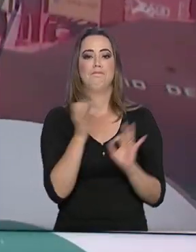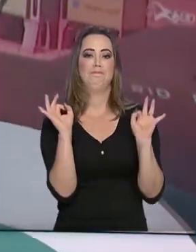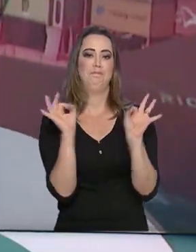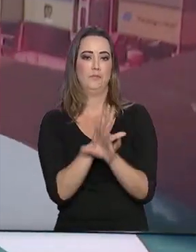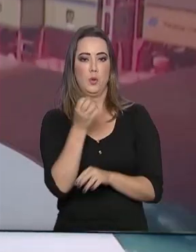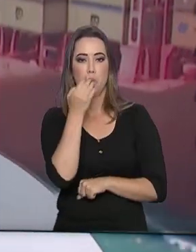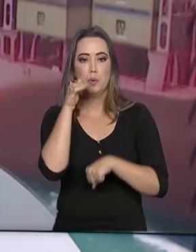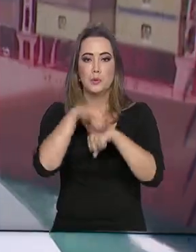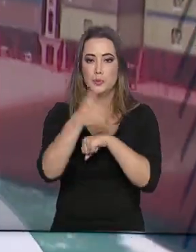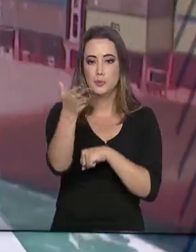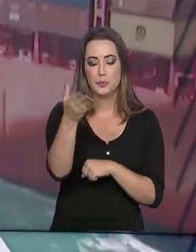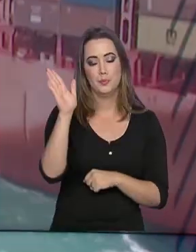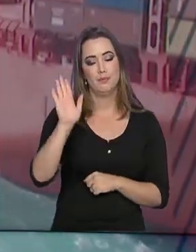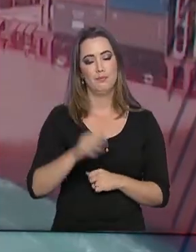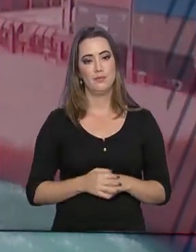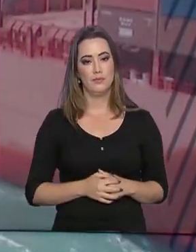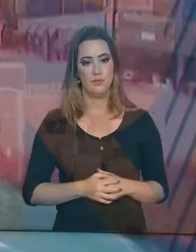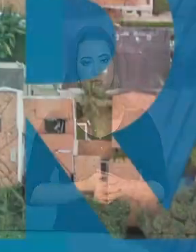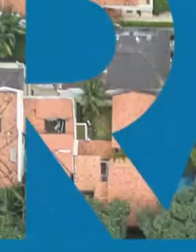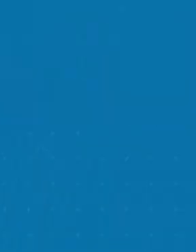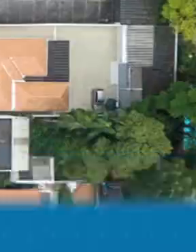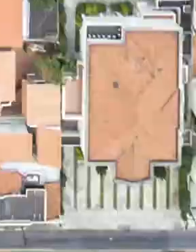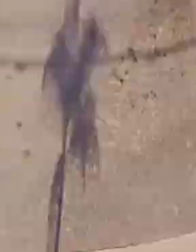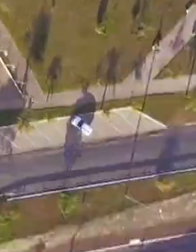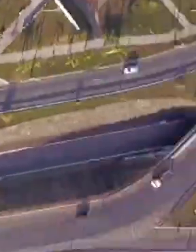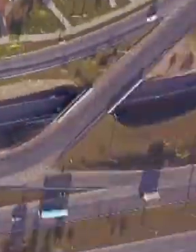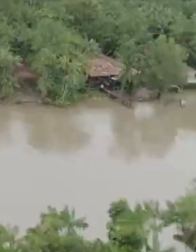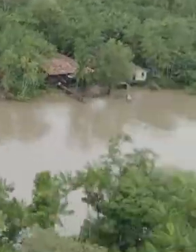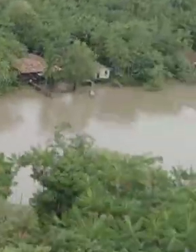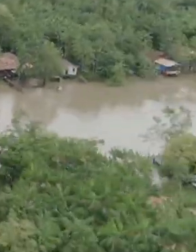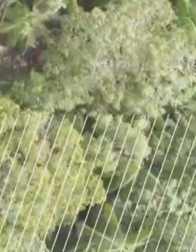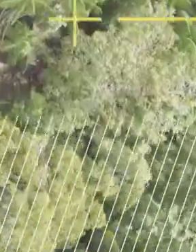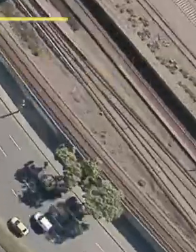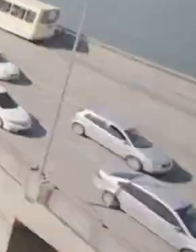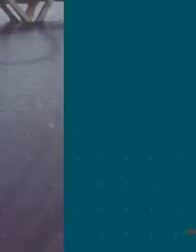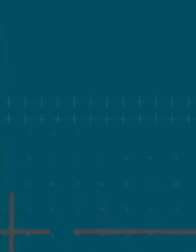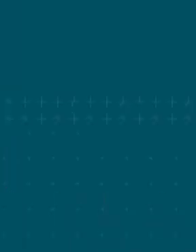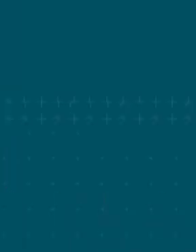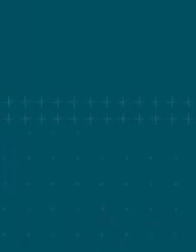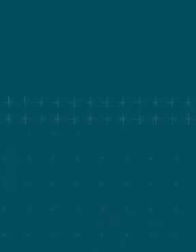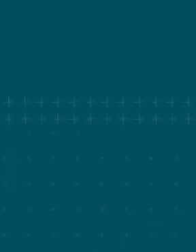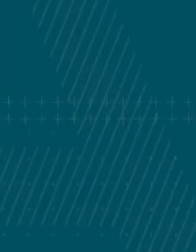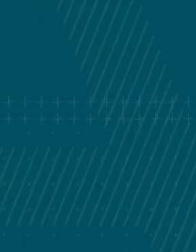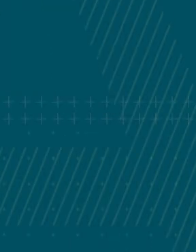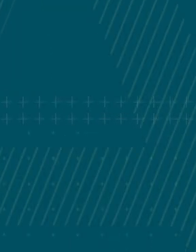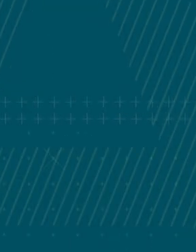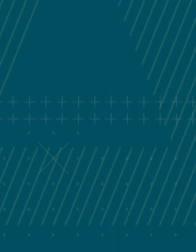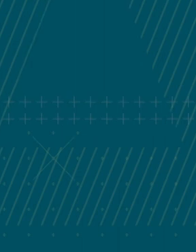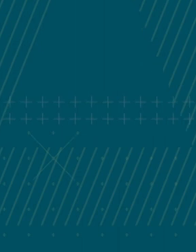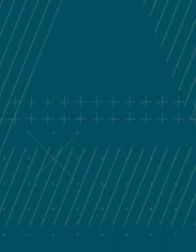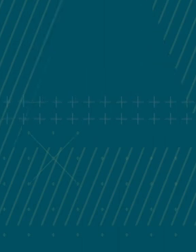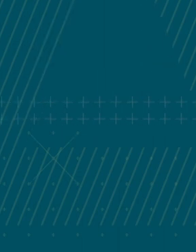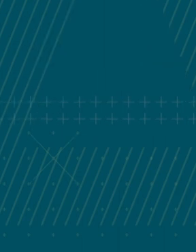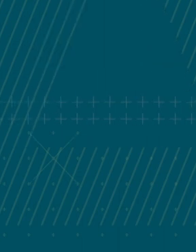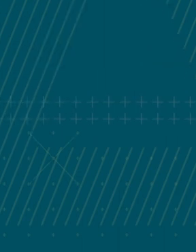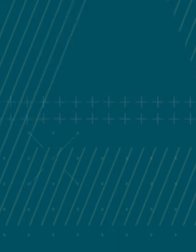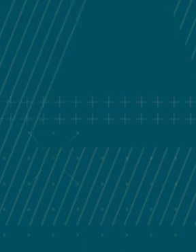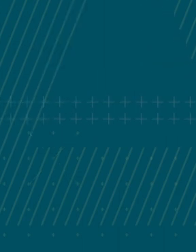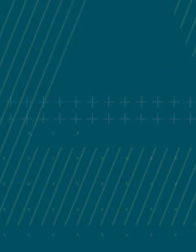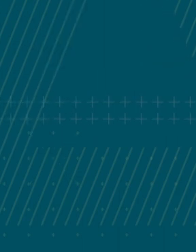aqui. Uma boa noite para você e até amanhã. A gente fica por aqui.